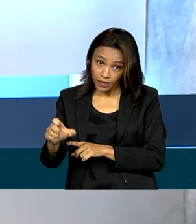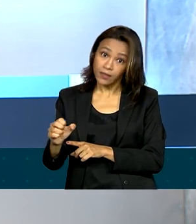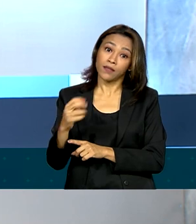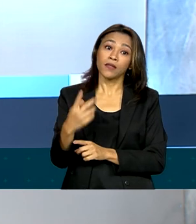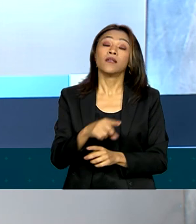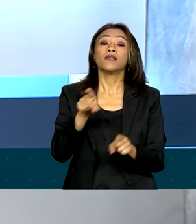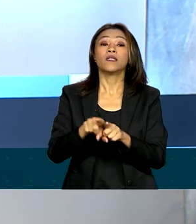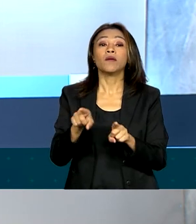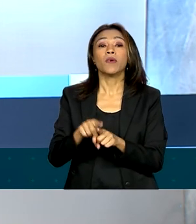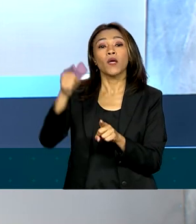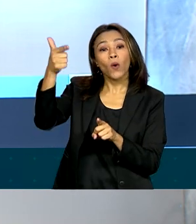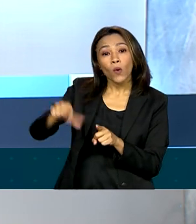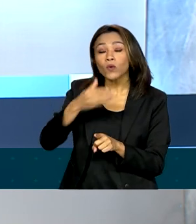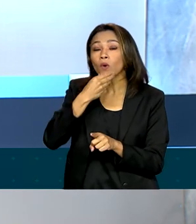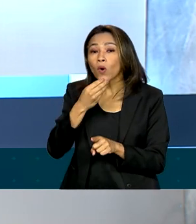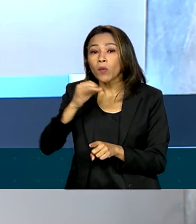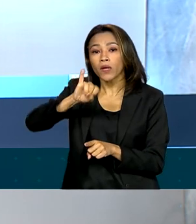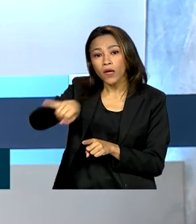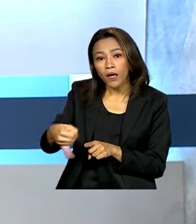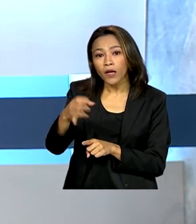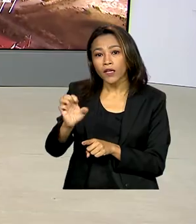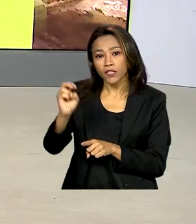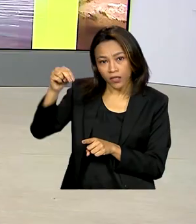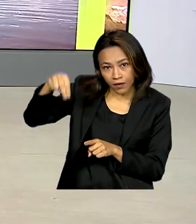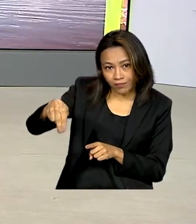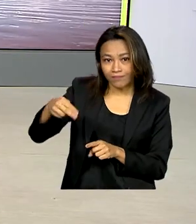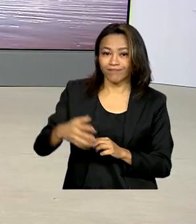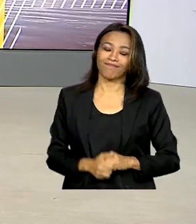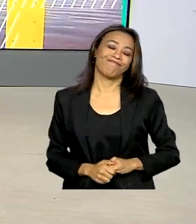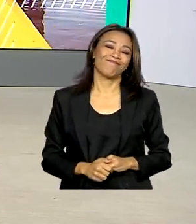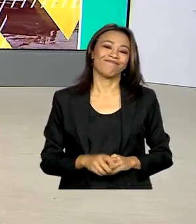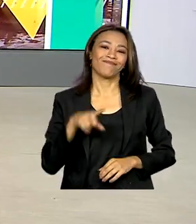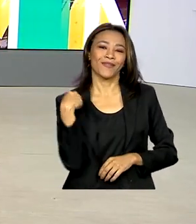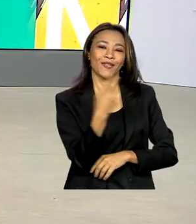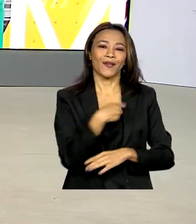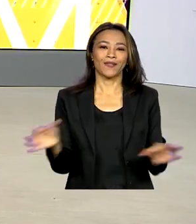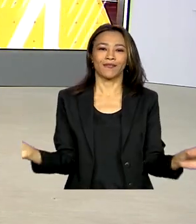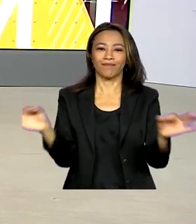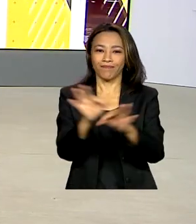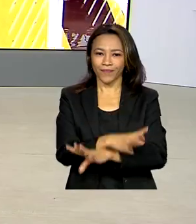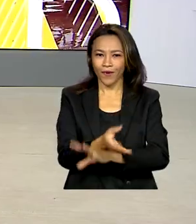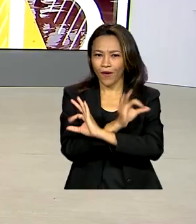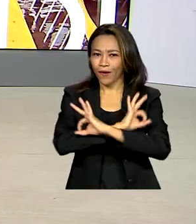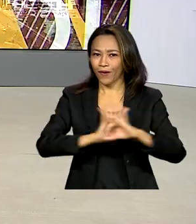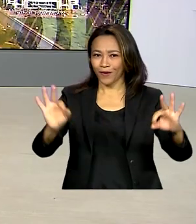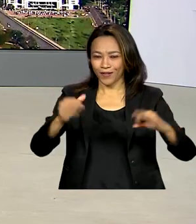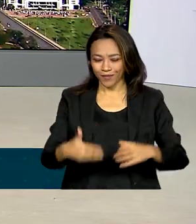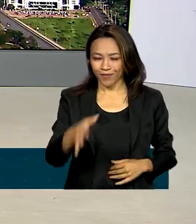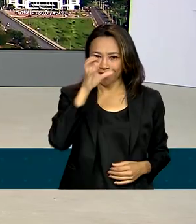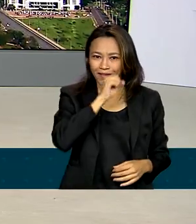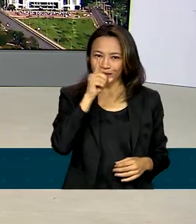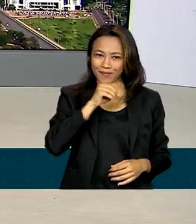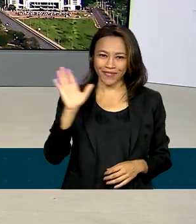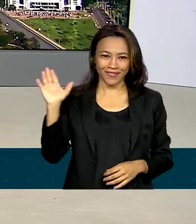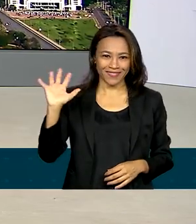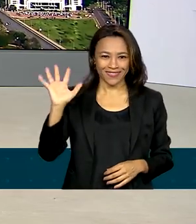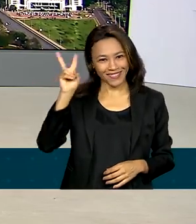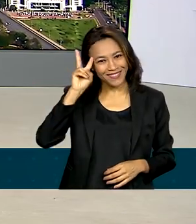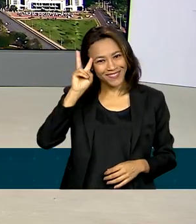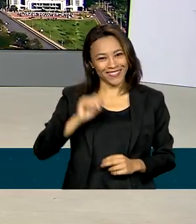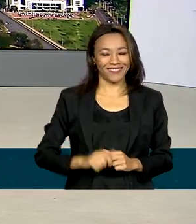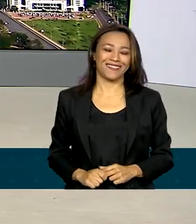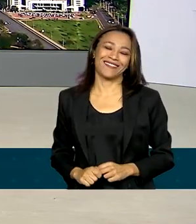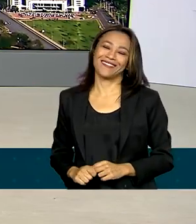além do historiador Jean Lima. E a gente fica por aqui. Um ótimo fim de semana. Até segunda-feira.